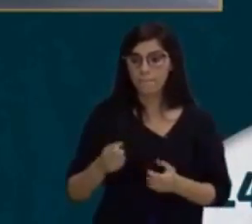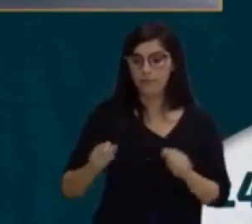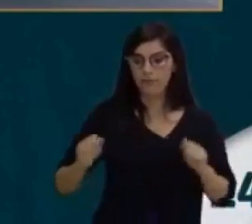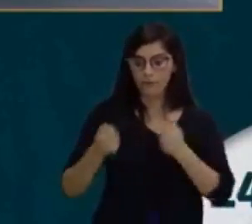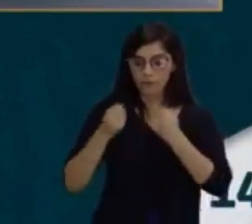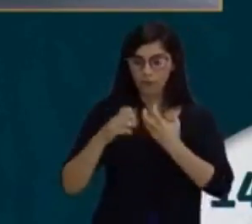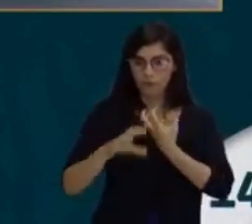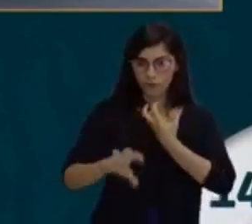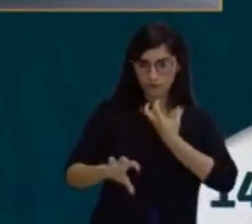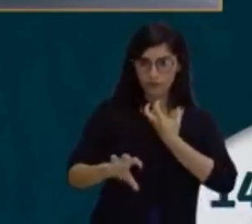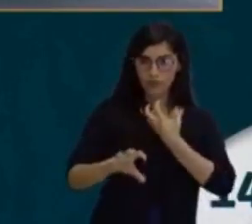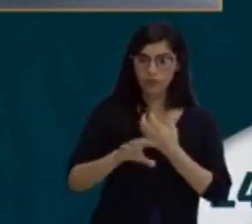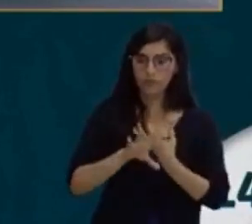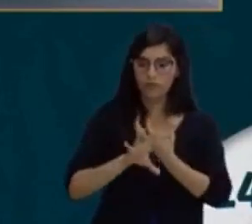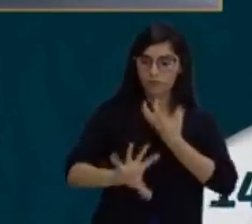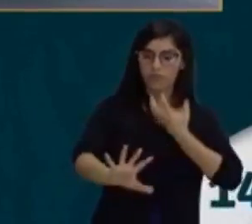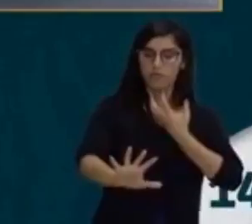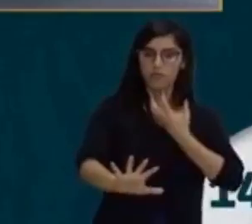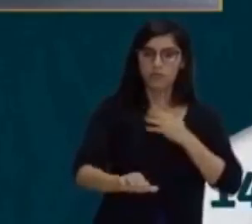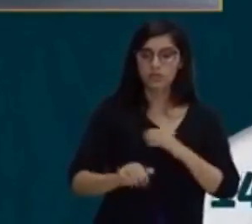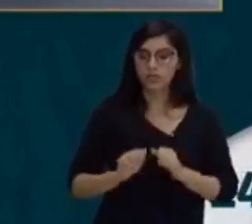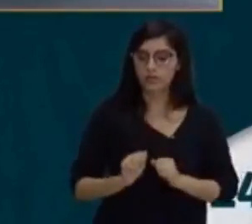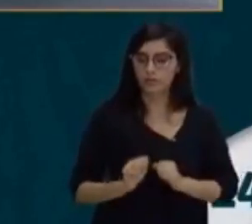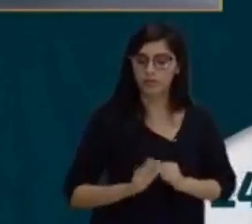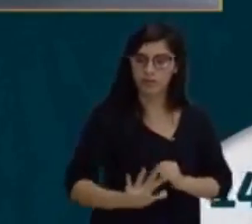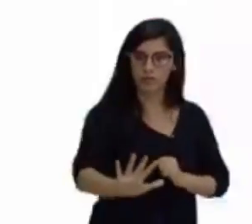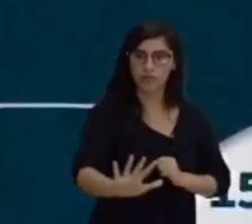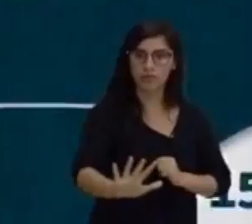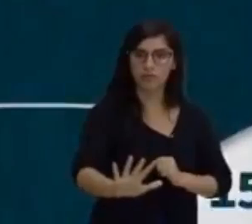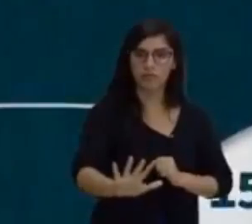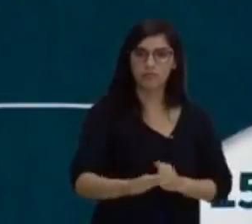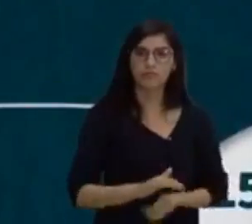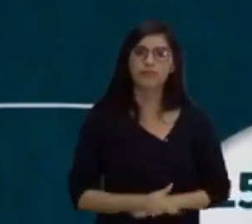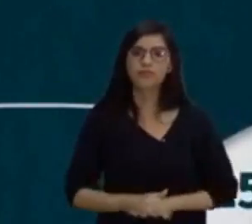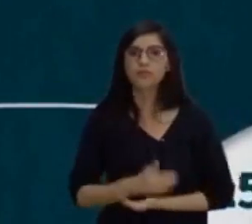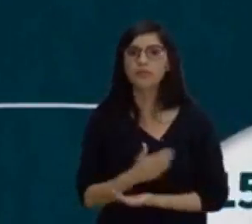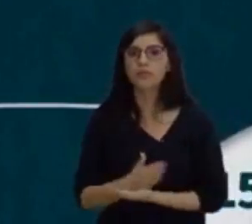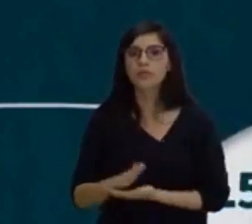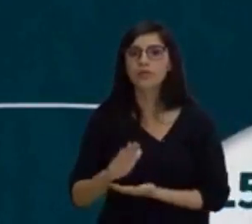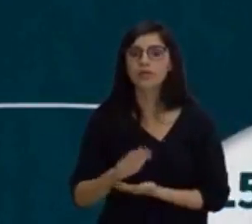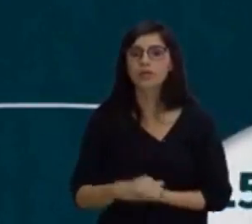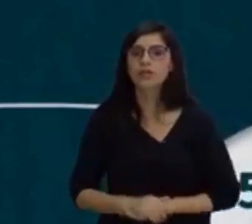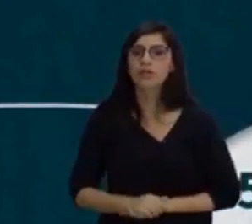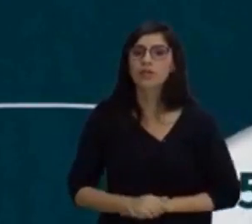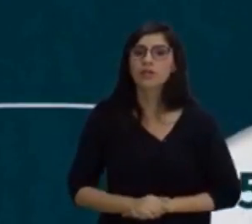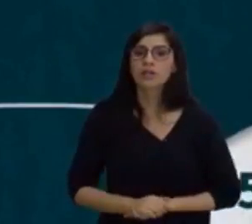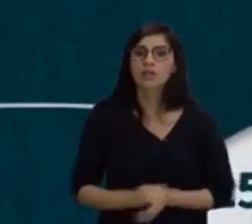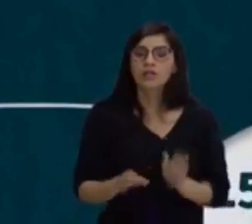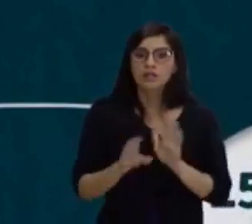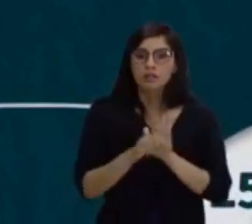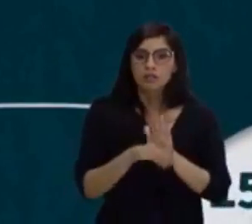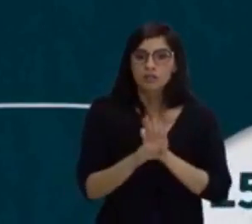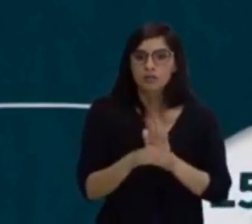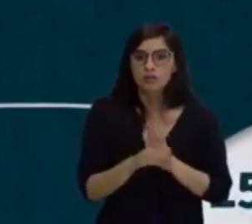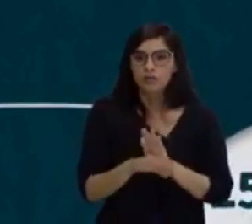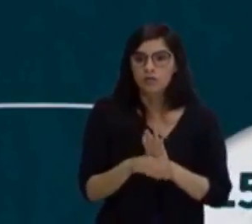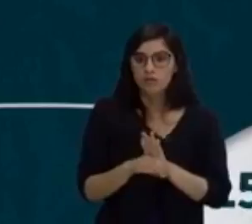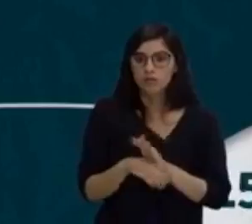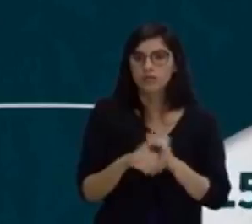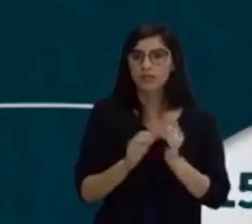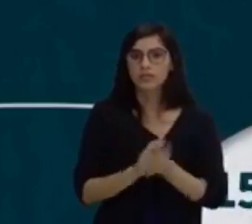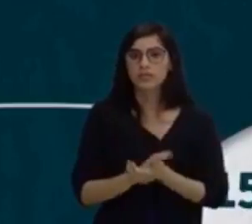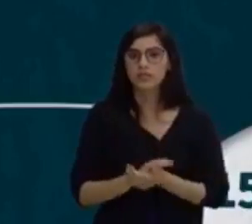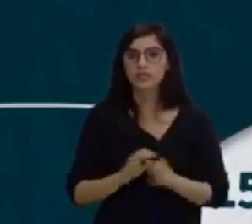determinado objeto para que ele se mova. Vamos seguir. Os conceitos de força segundo autores de